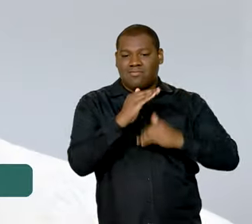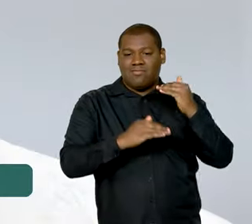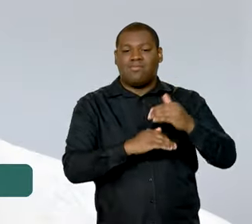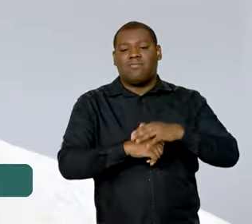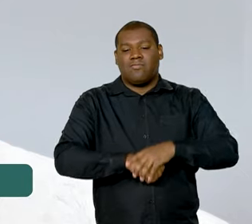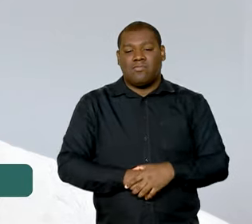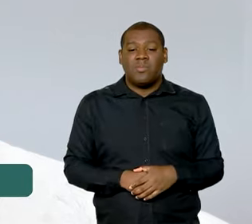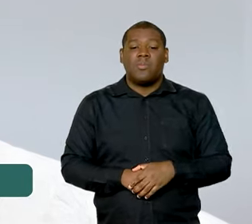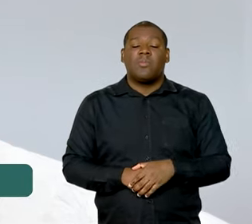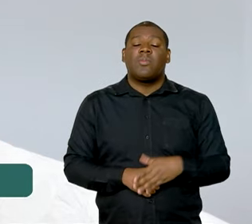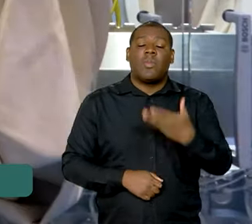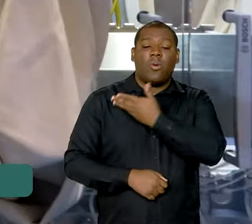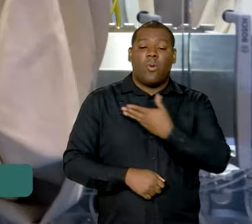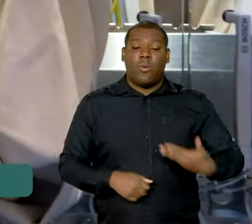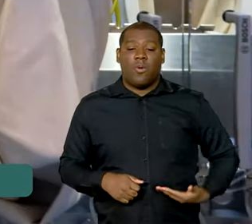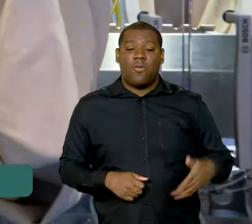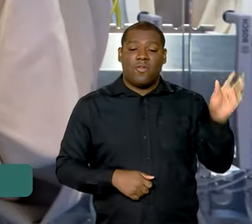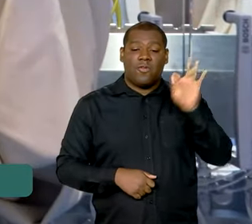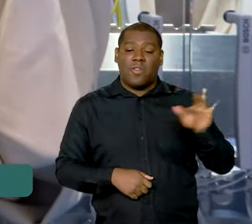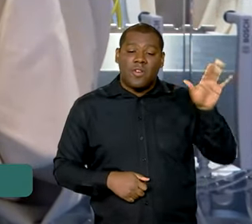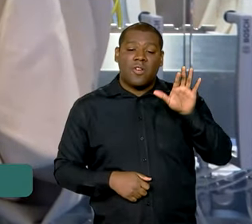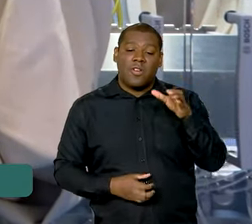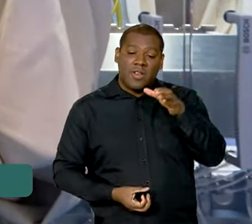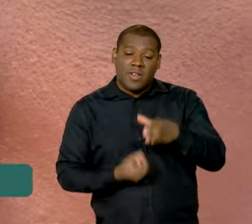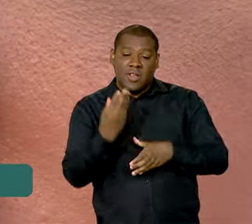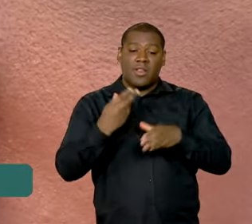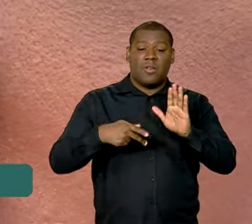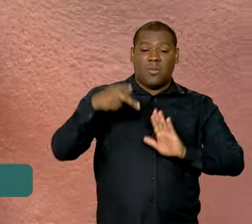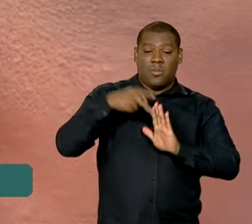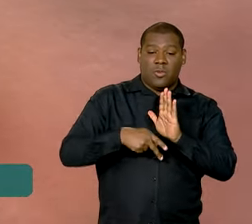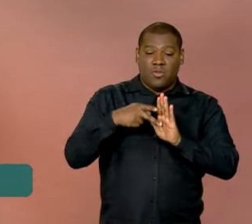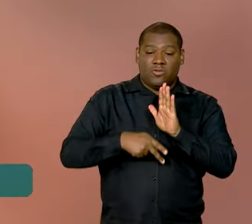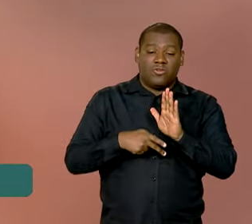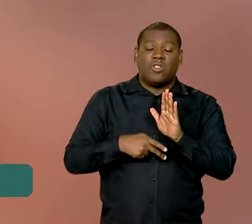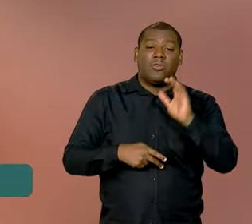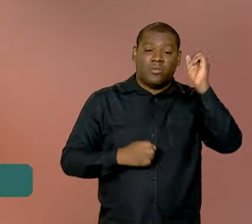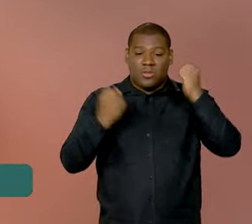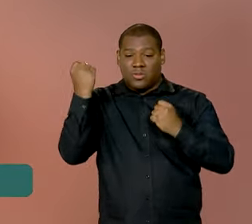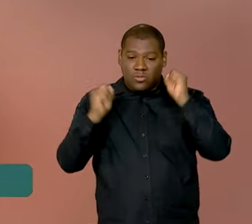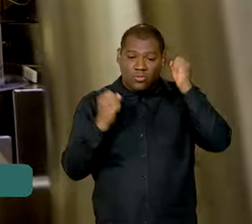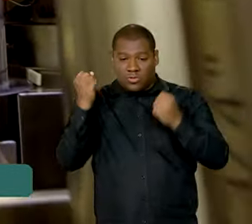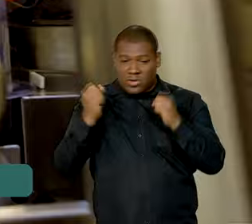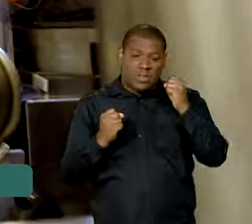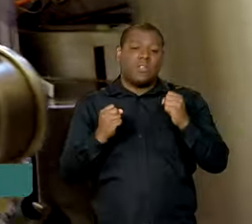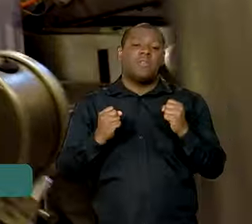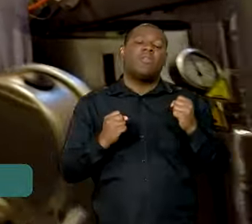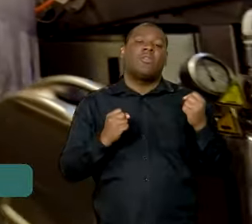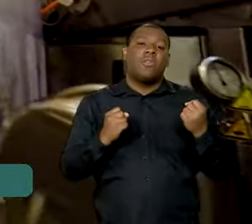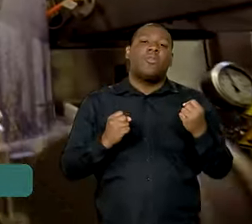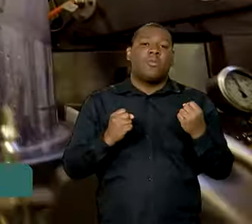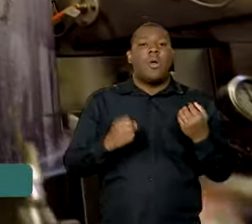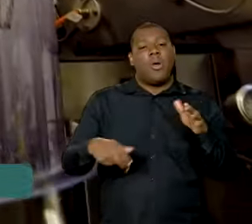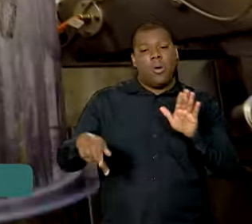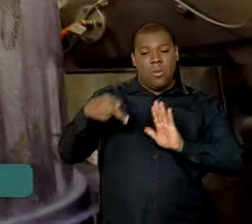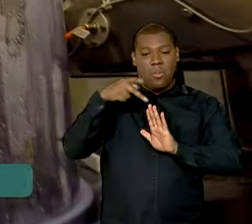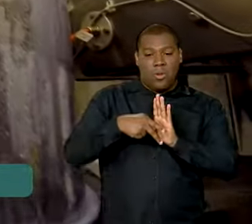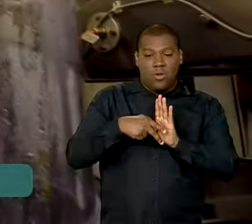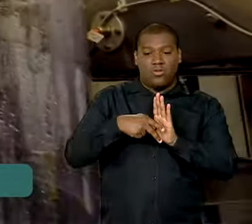ações que baseiam o projeto de neo-industrialização do Brasil, tocado pelo governo federal.